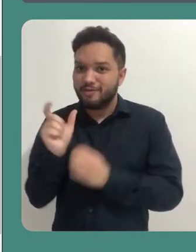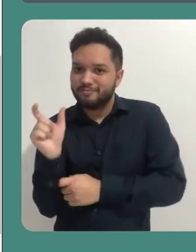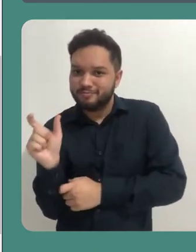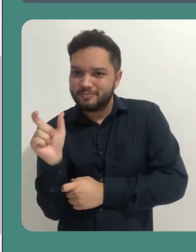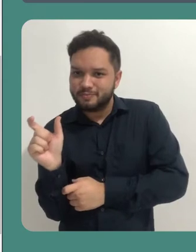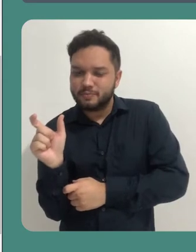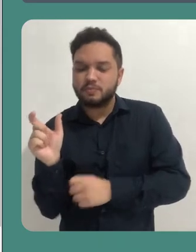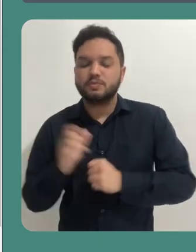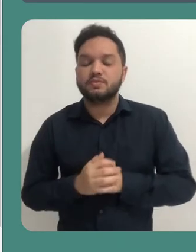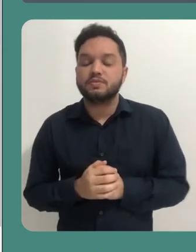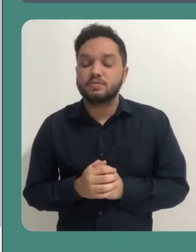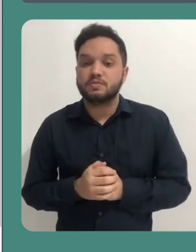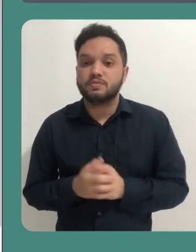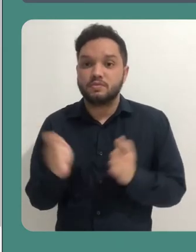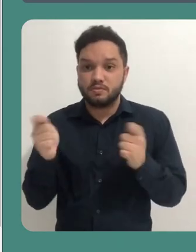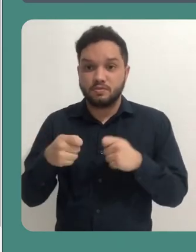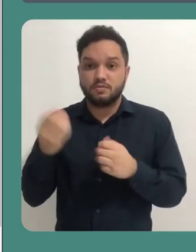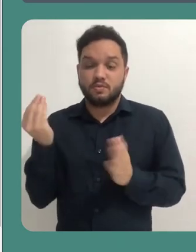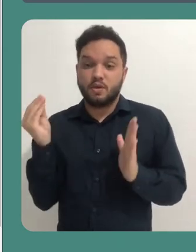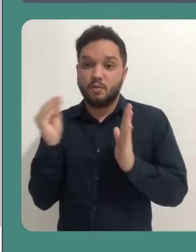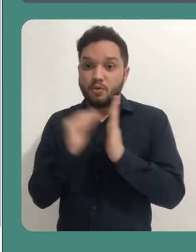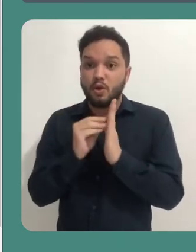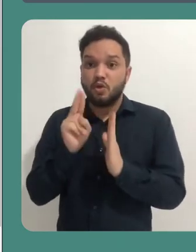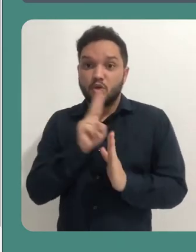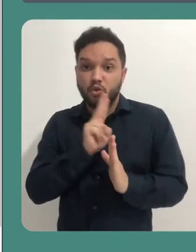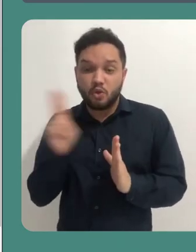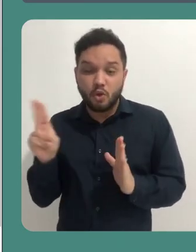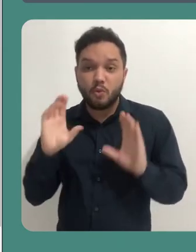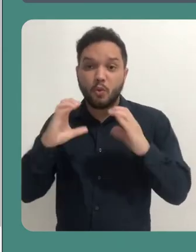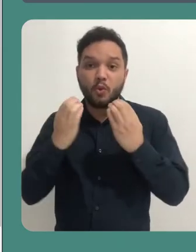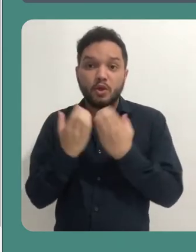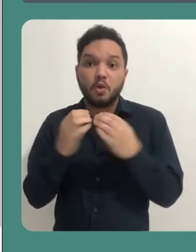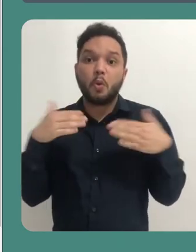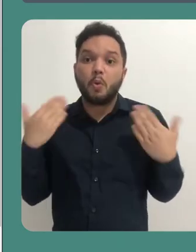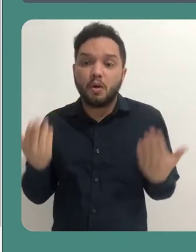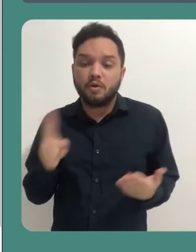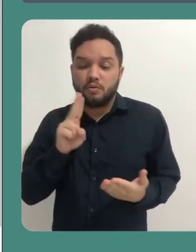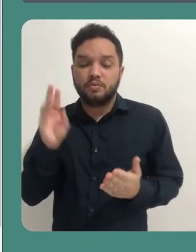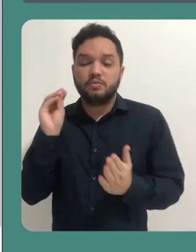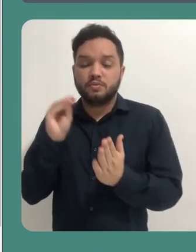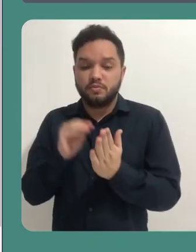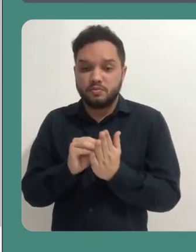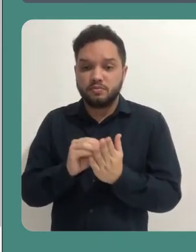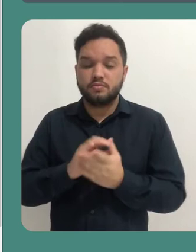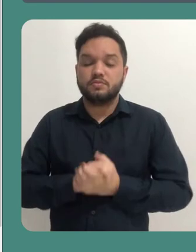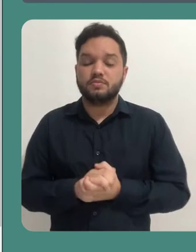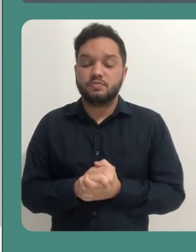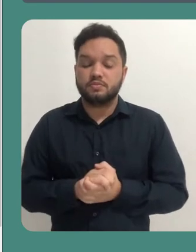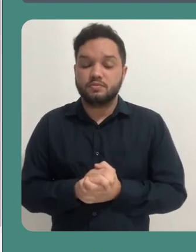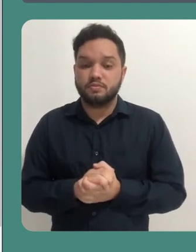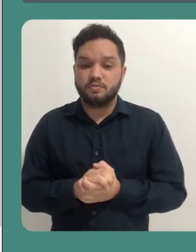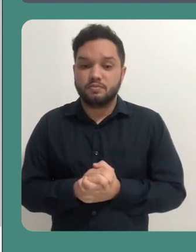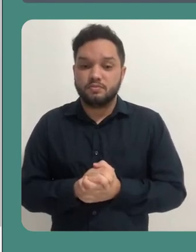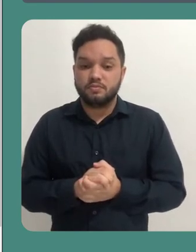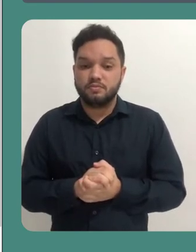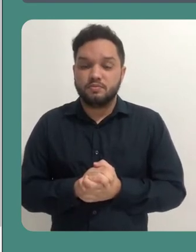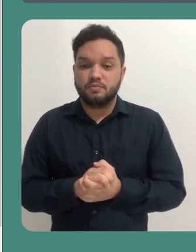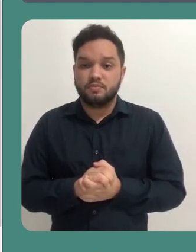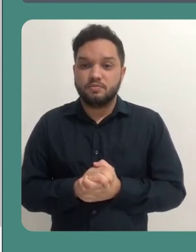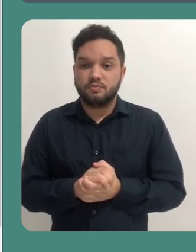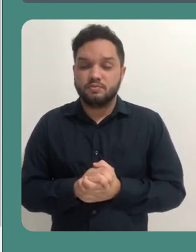comunidade. Você insere o nome da comunidade aqui, né? Então...